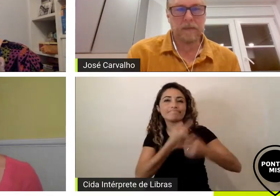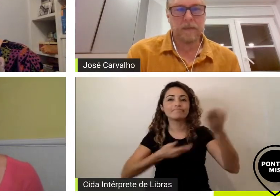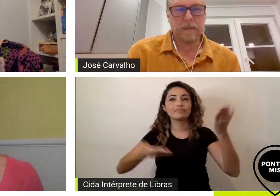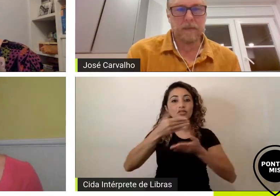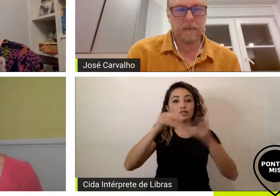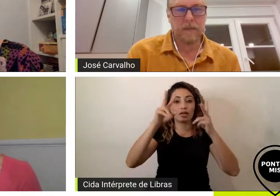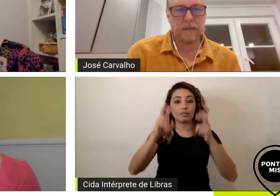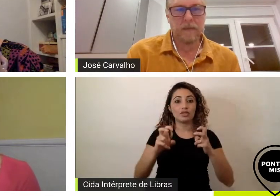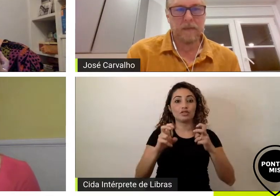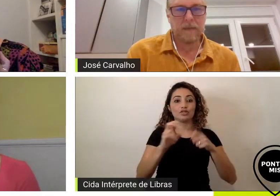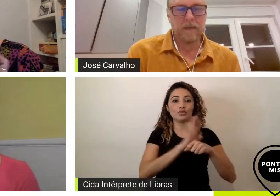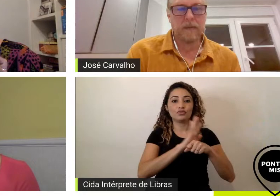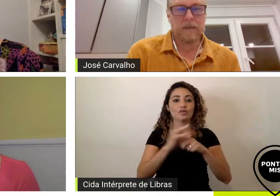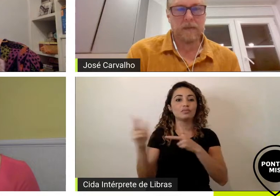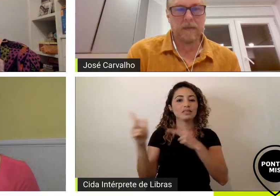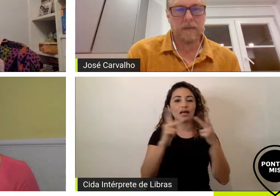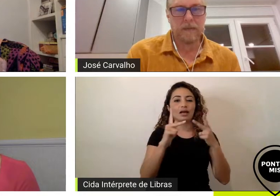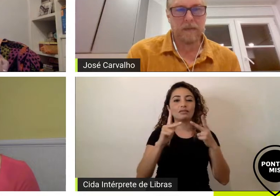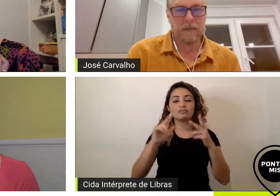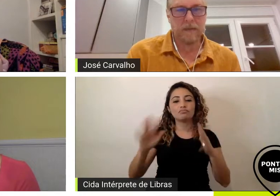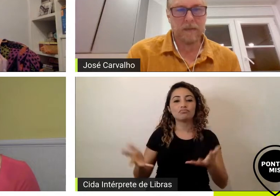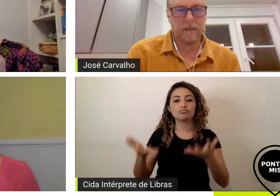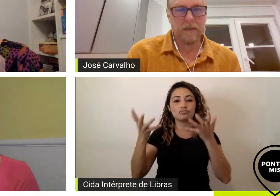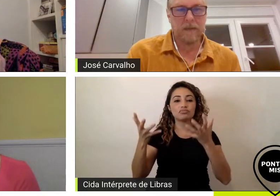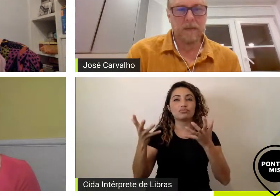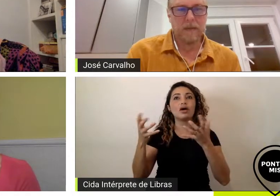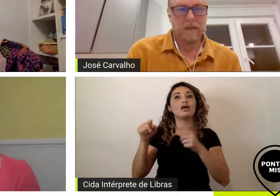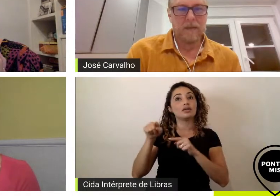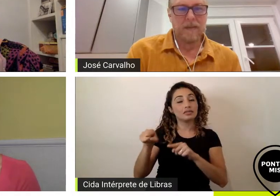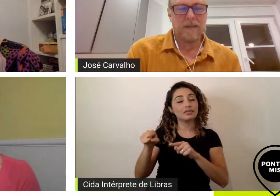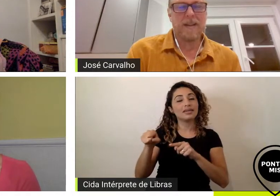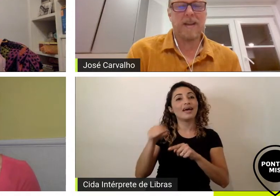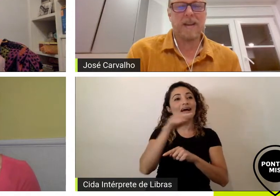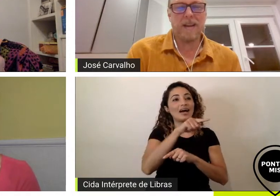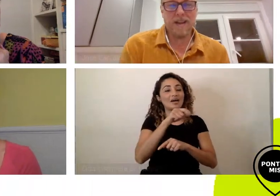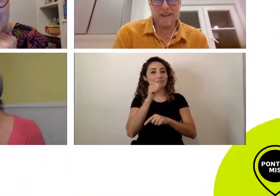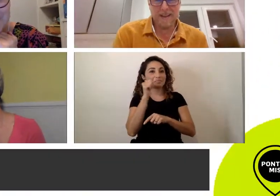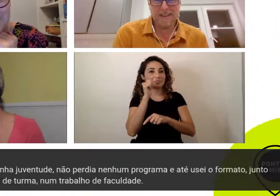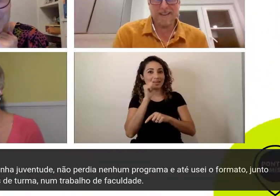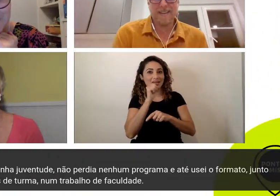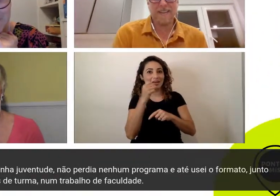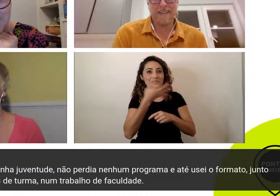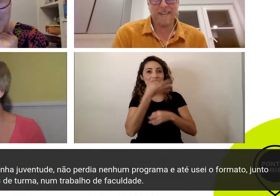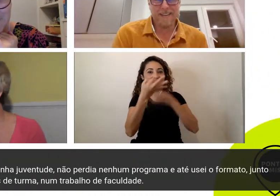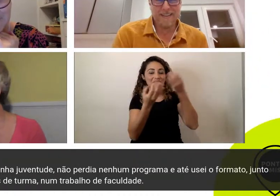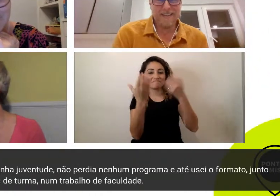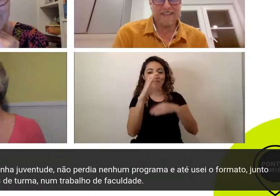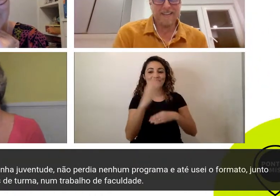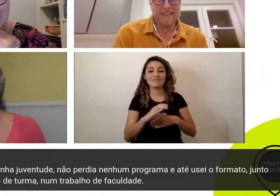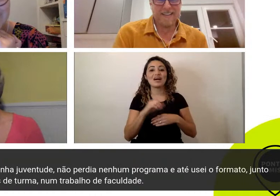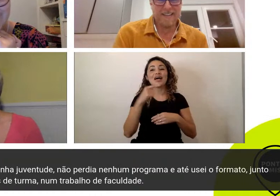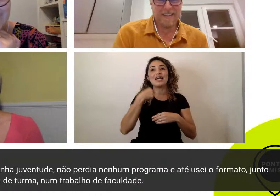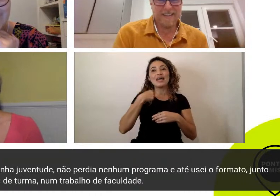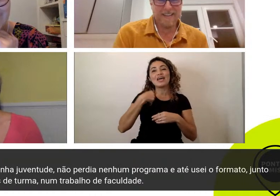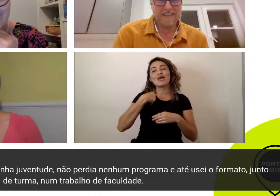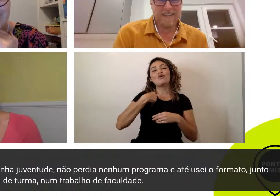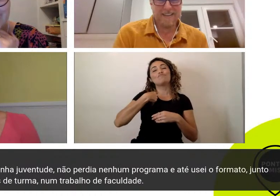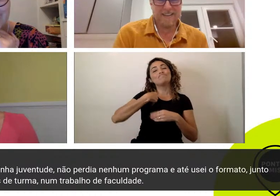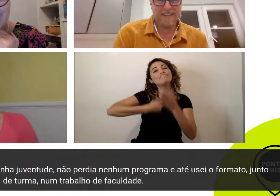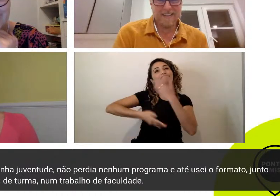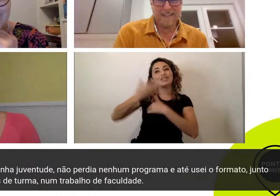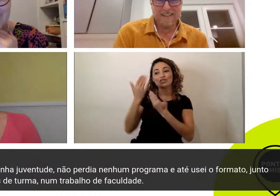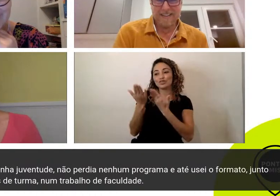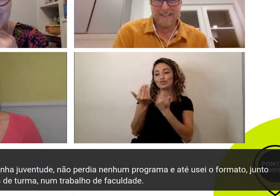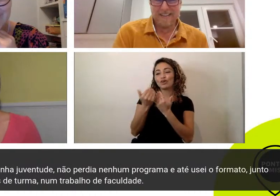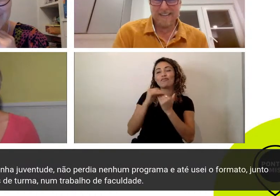comentário aqui da Michigan Heaven que falou que o Você Decide marcou Minha Juventude não perdi nenhum programa e até usei o formato junto com um